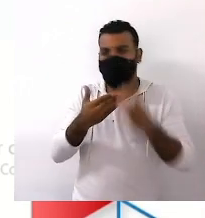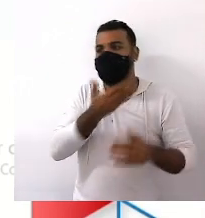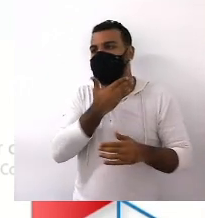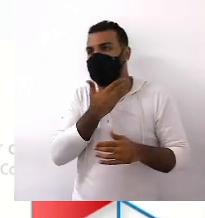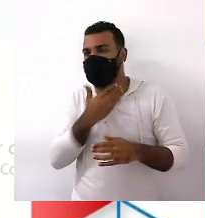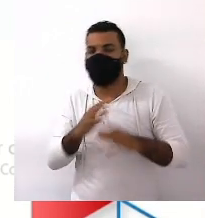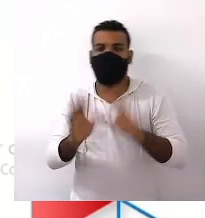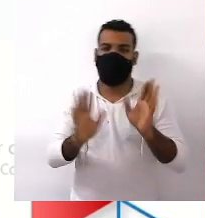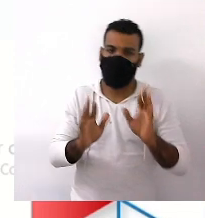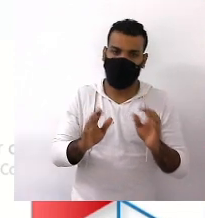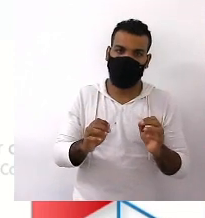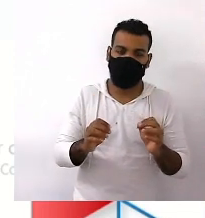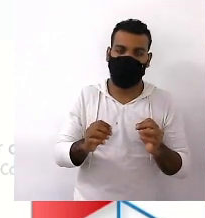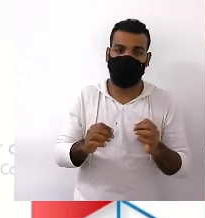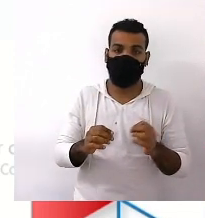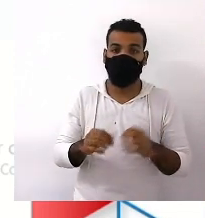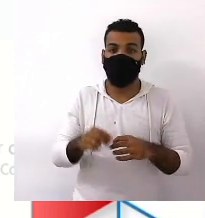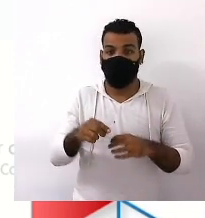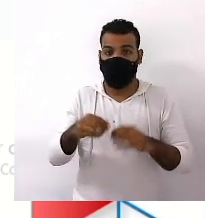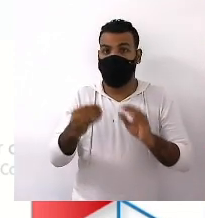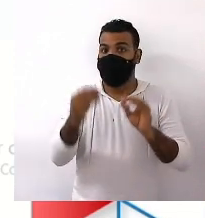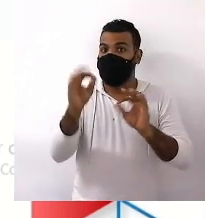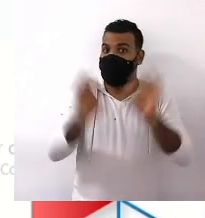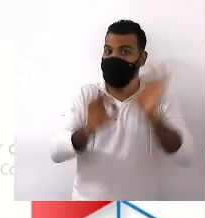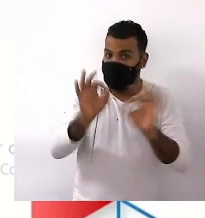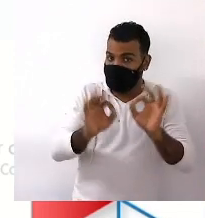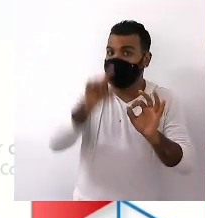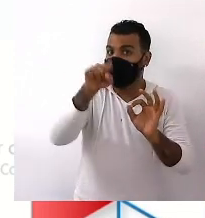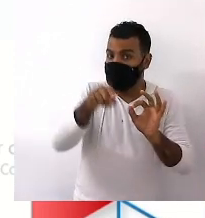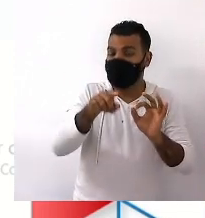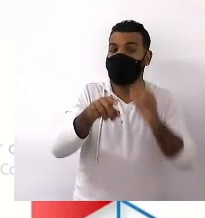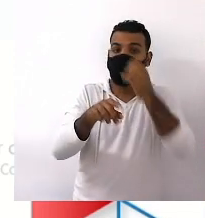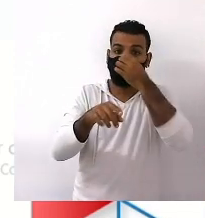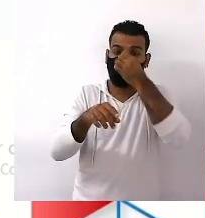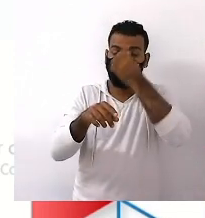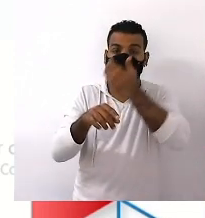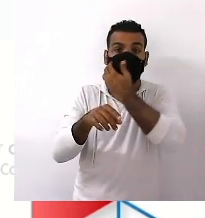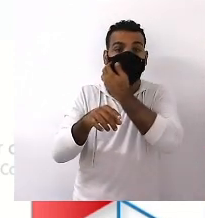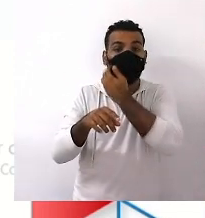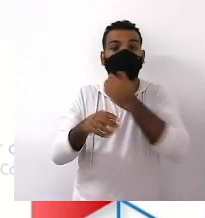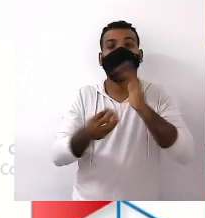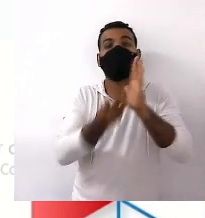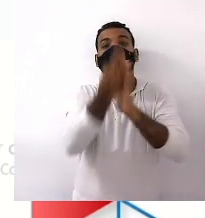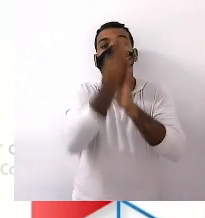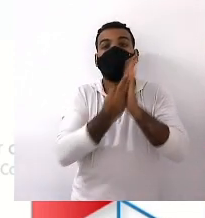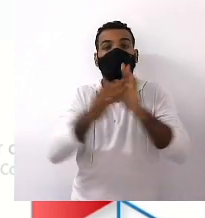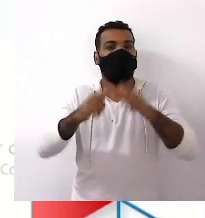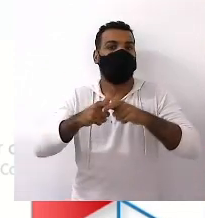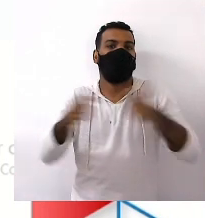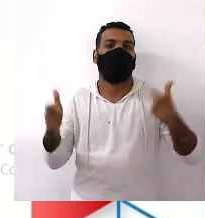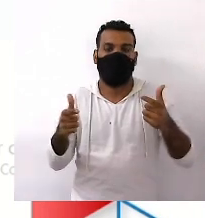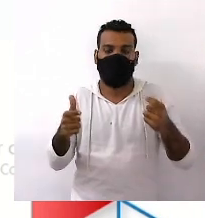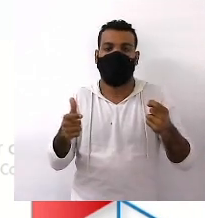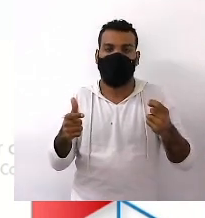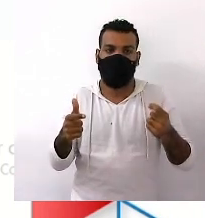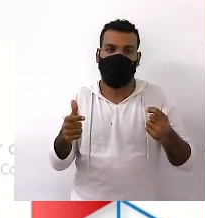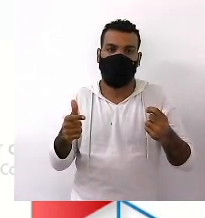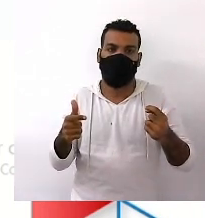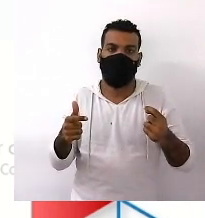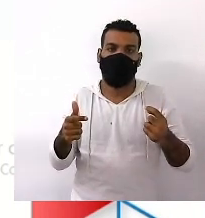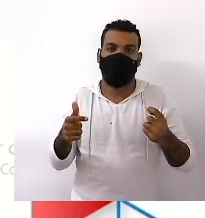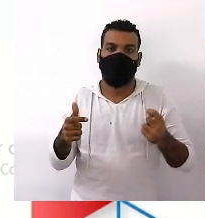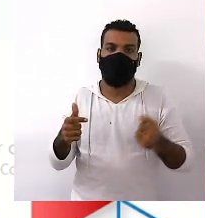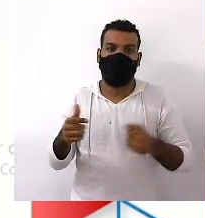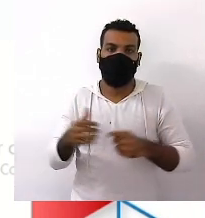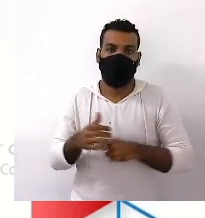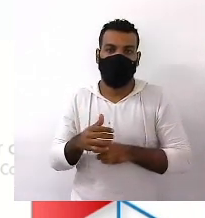parágrafos O seu formato Que é utilizado É um texto Muito maior Ou seja É muito mais